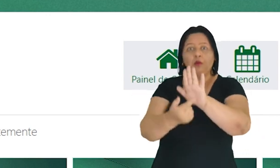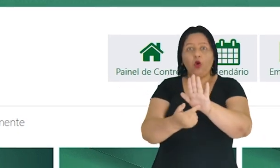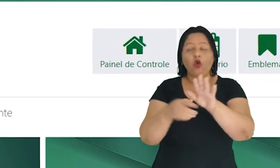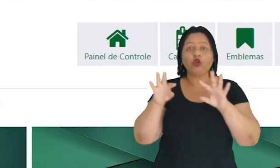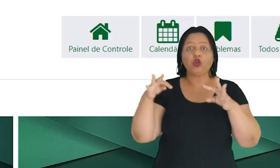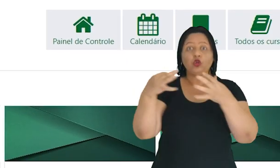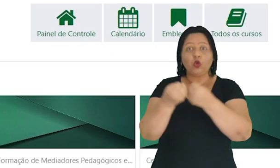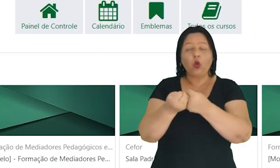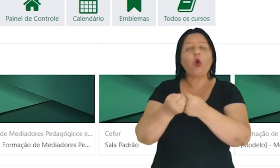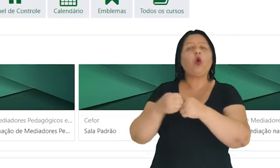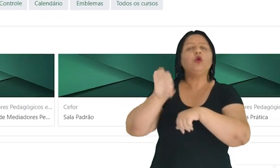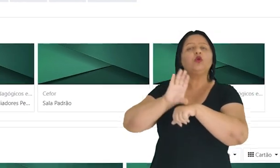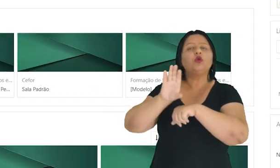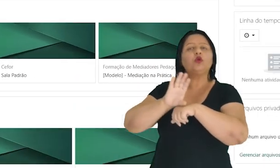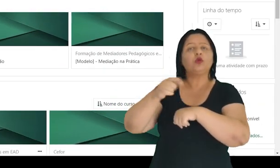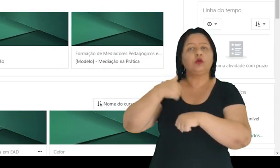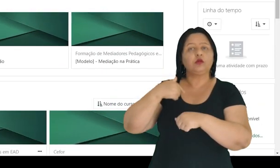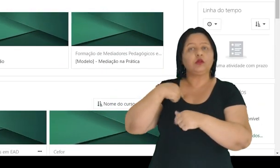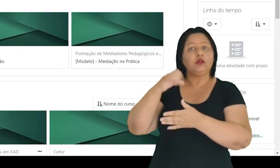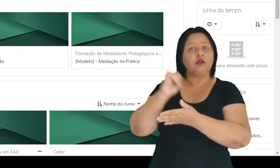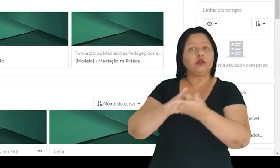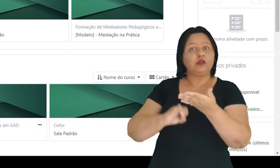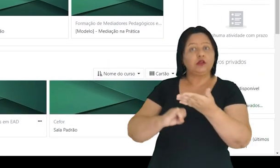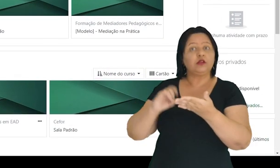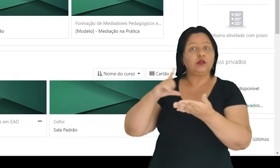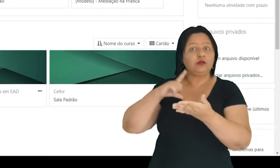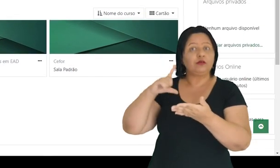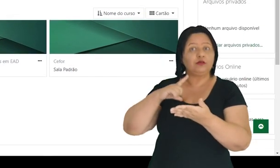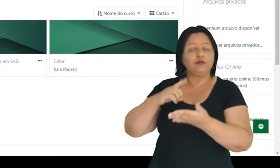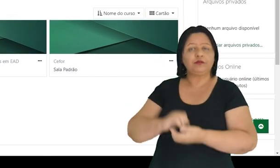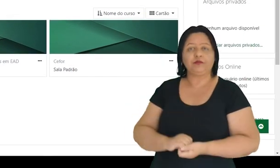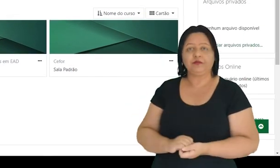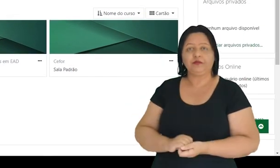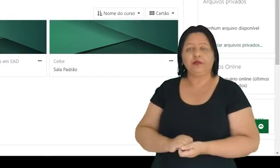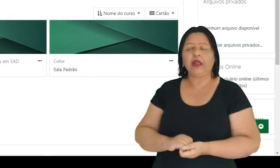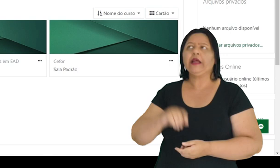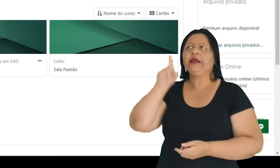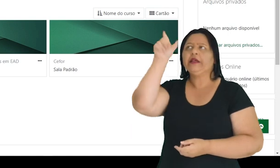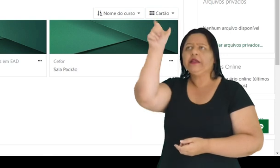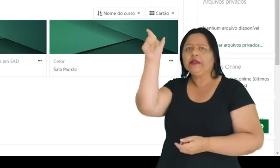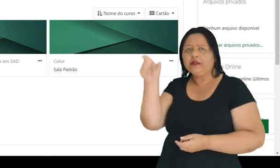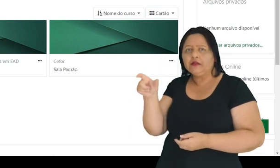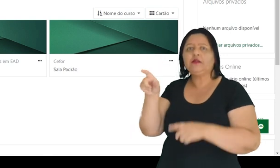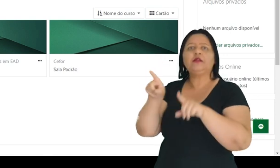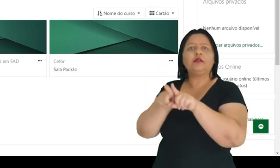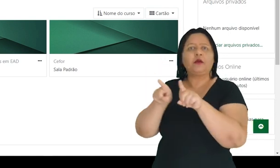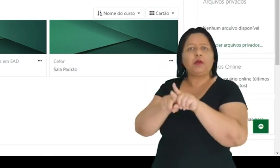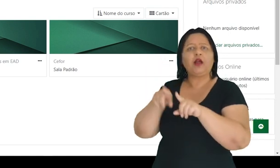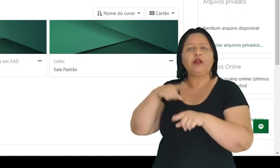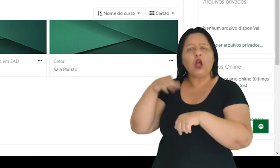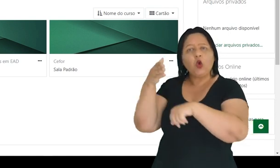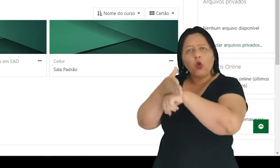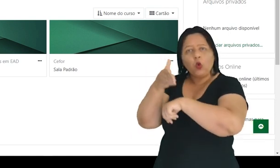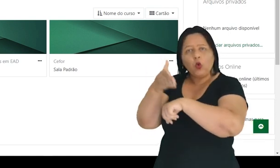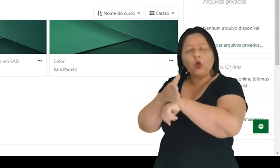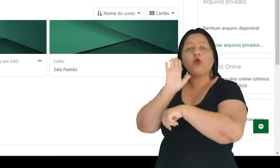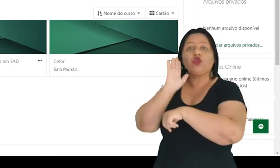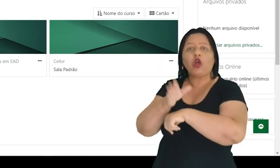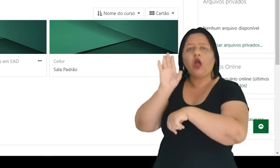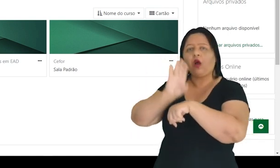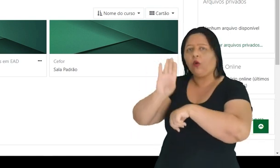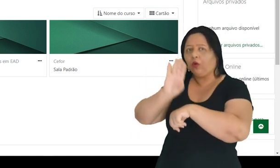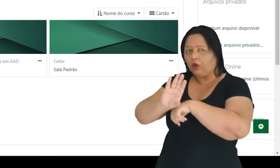em que estamos inscritos. Aqui também temos nessa área do painel os cursos